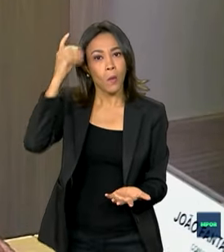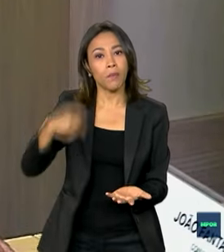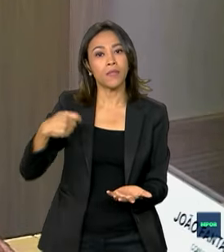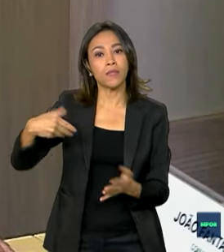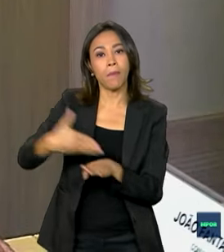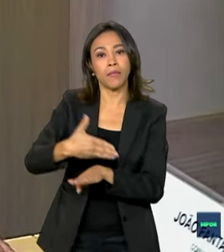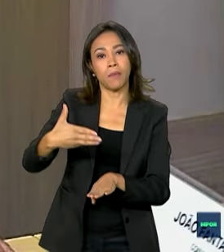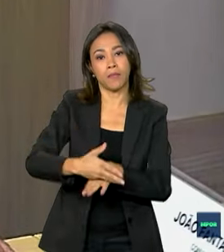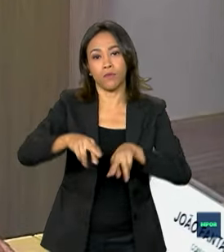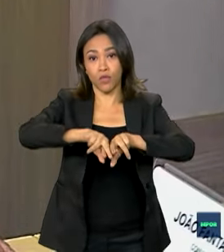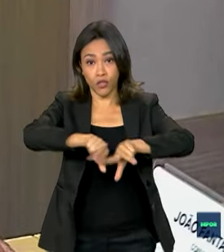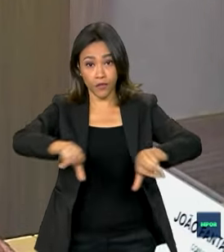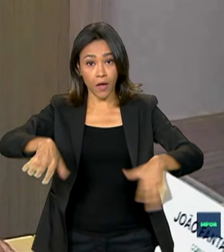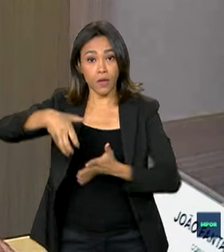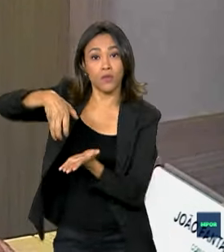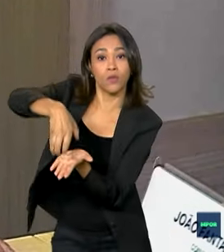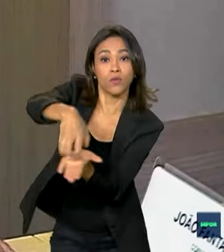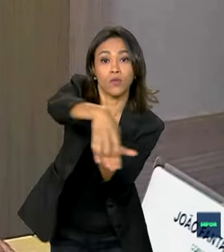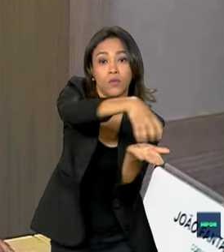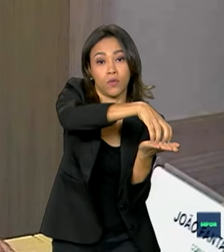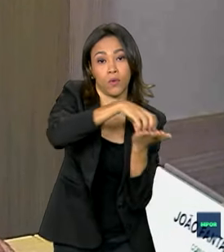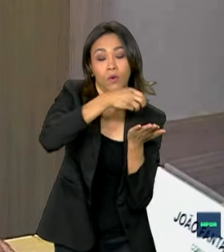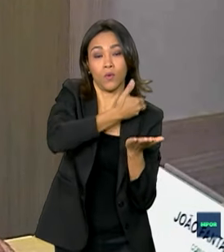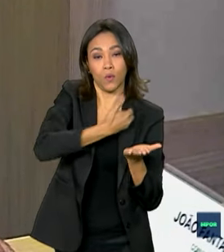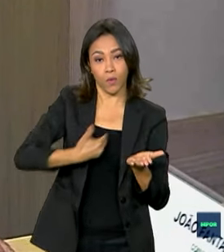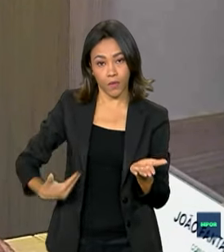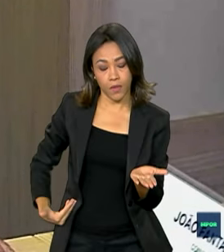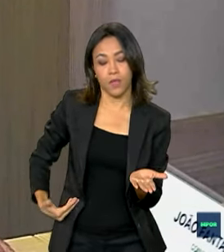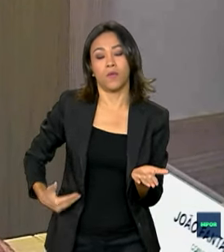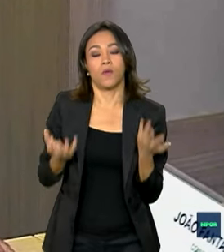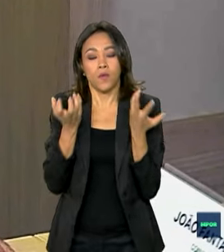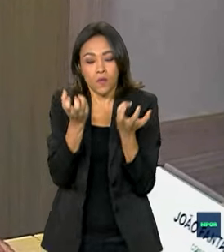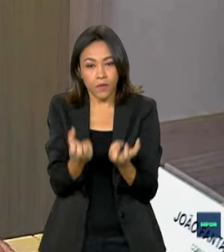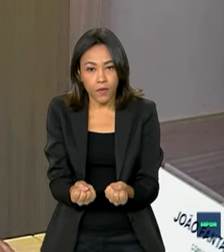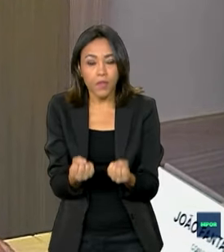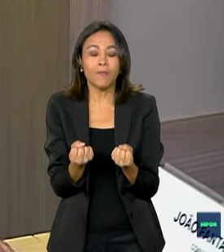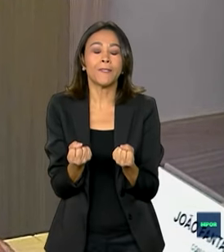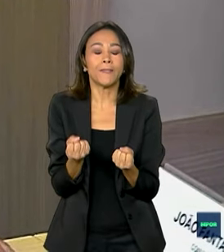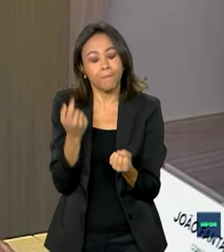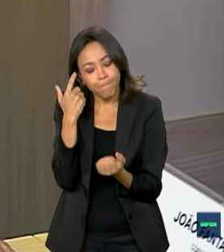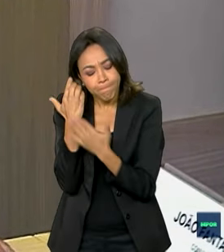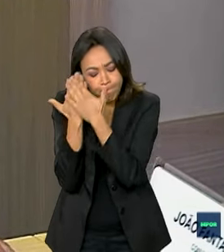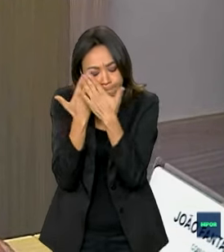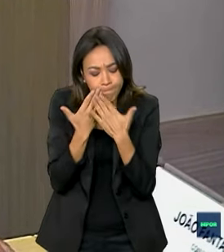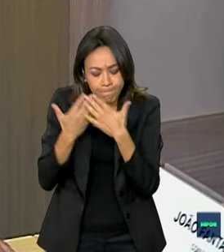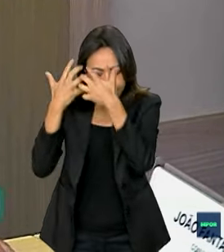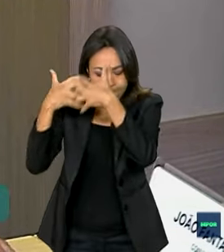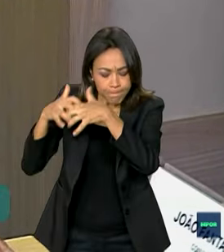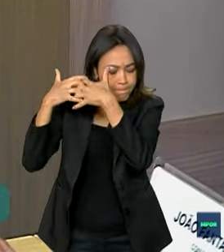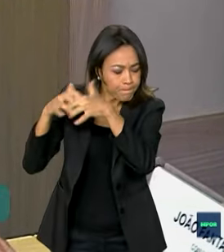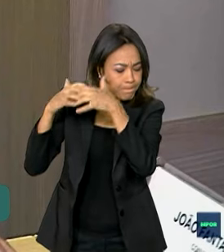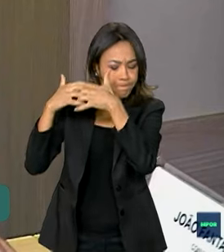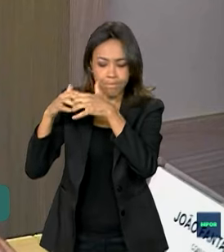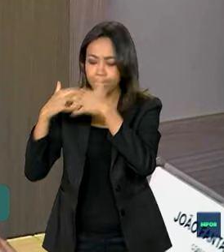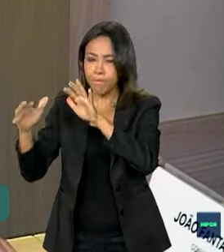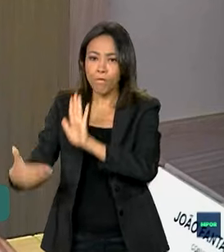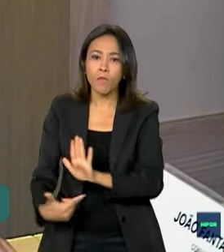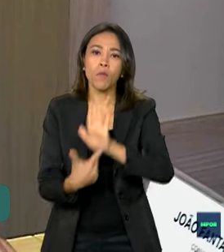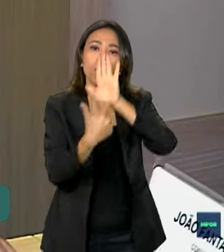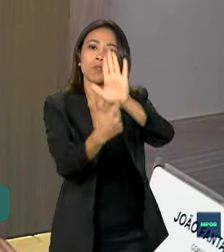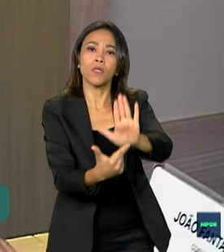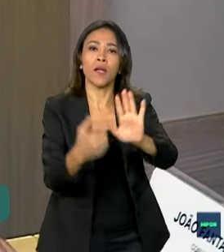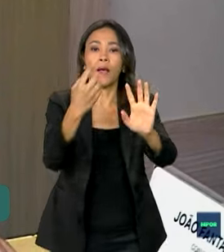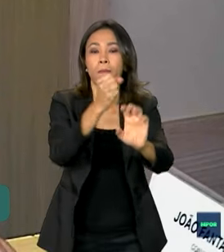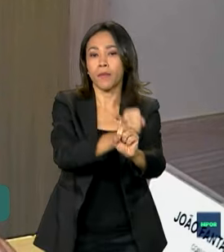mas a gente vai em frente e vai seguir para encontrar e apresentar para a sociedade melhorias